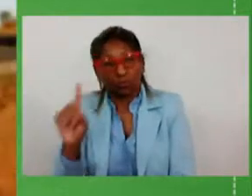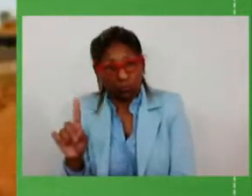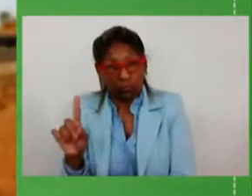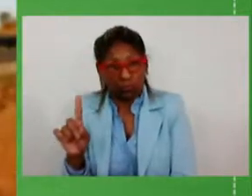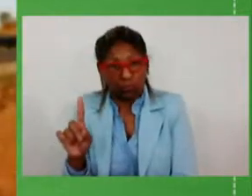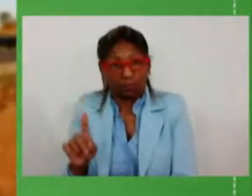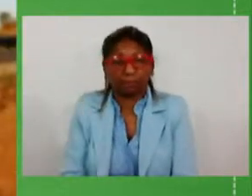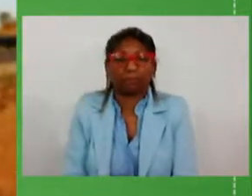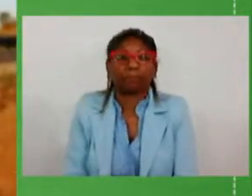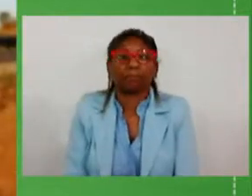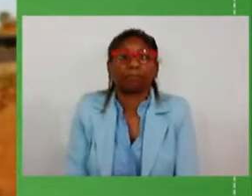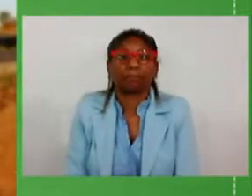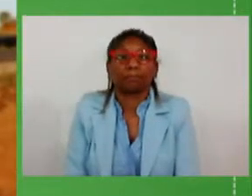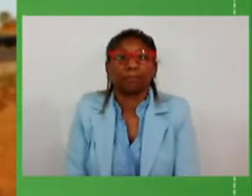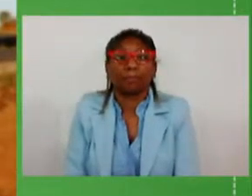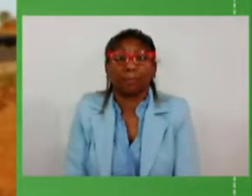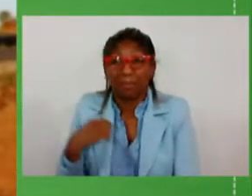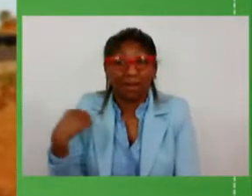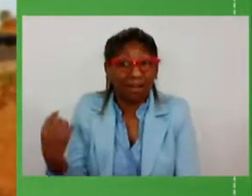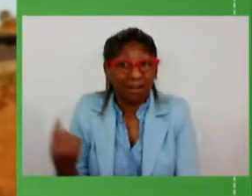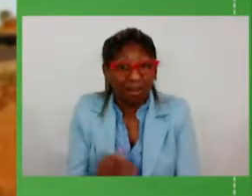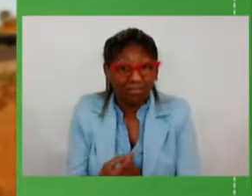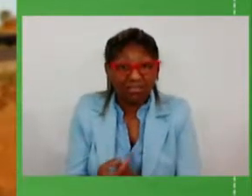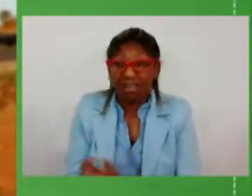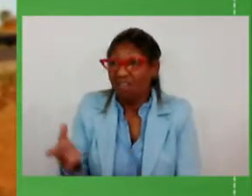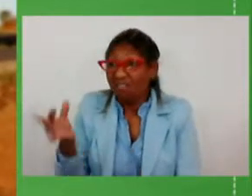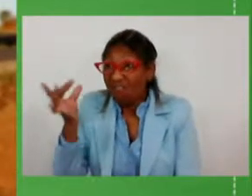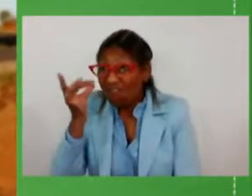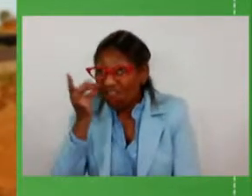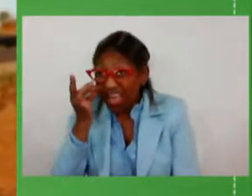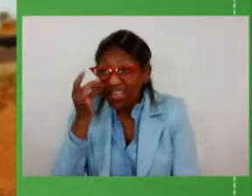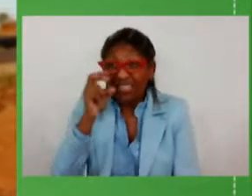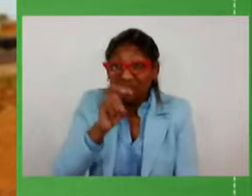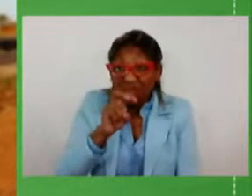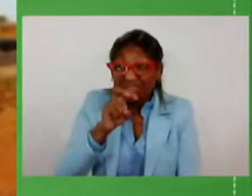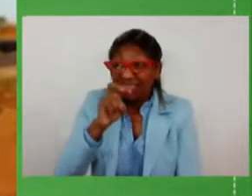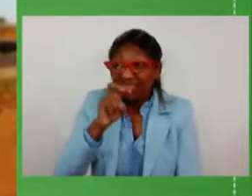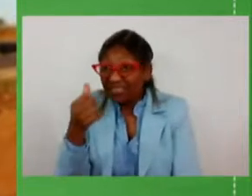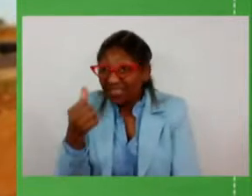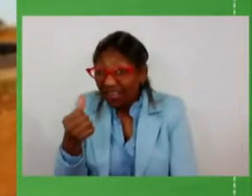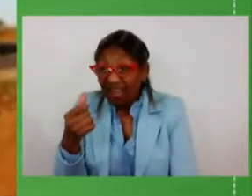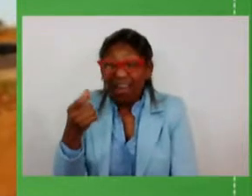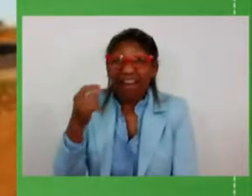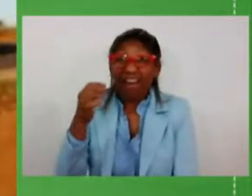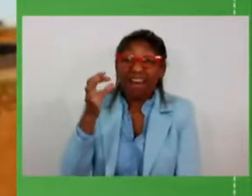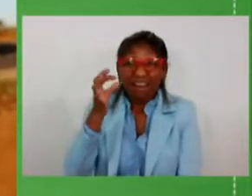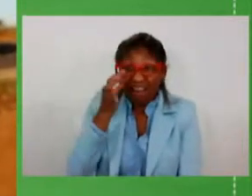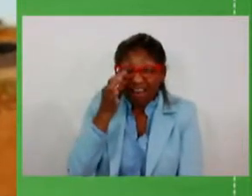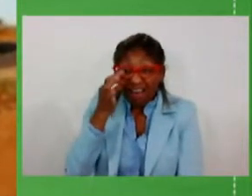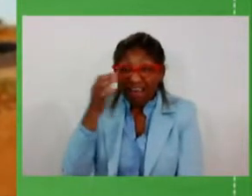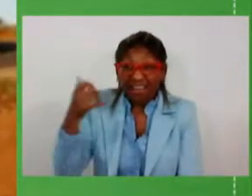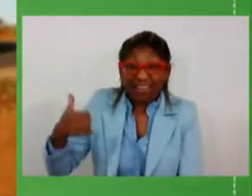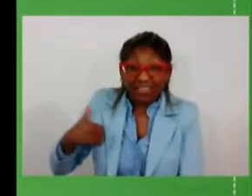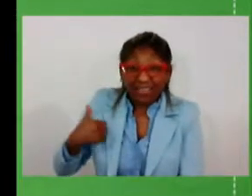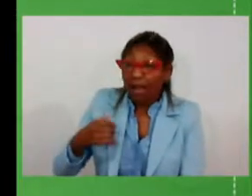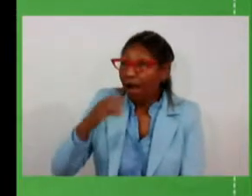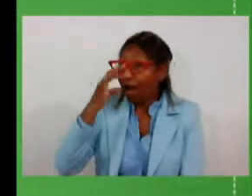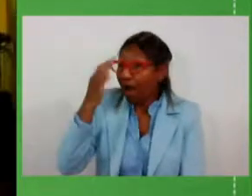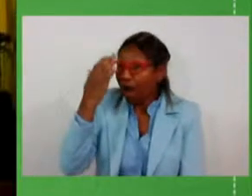para nós que não ia ver eu com 56 anos de idade disse que nunca ia ver o asfalto faz estávamos mas agora estamos vendo